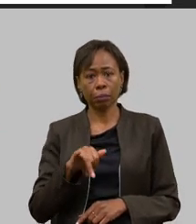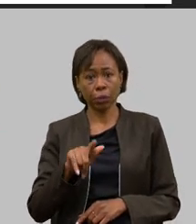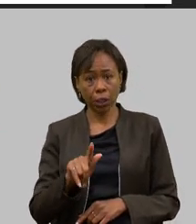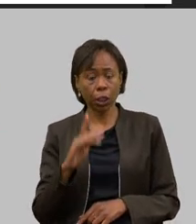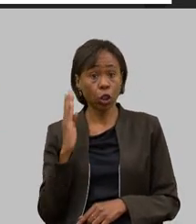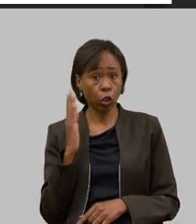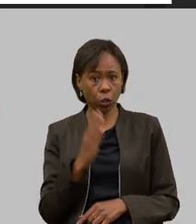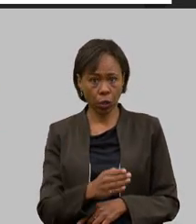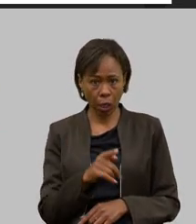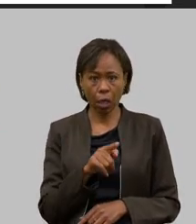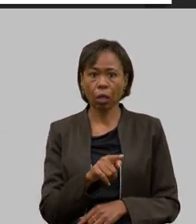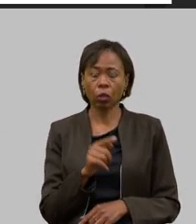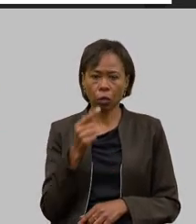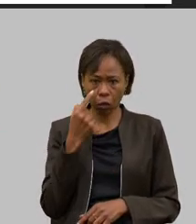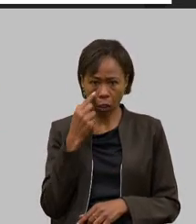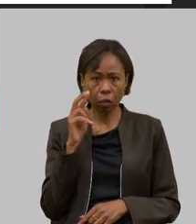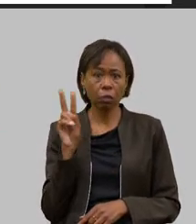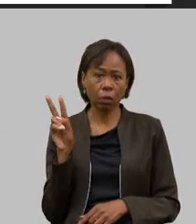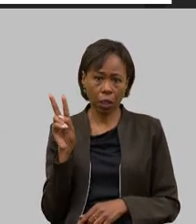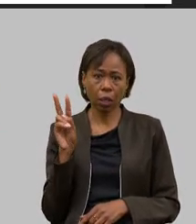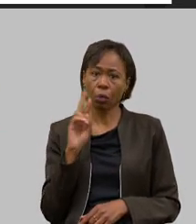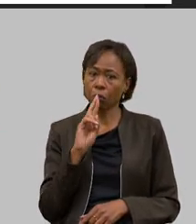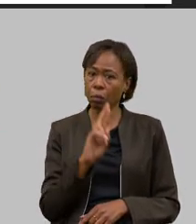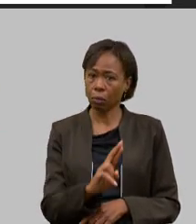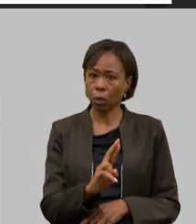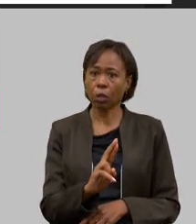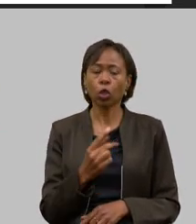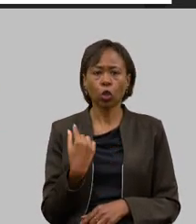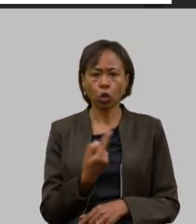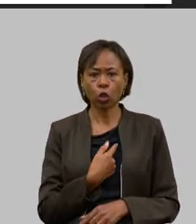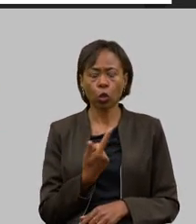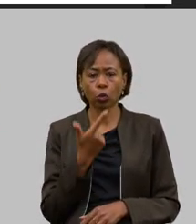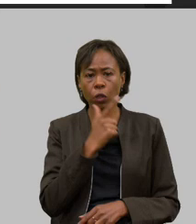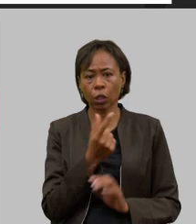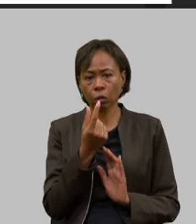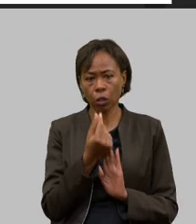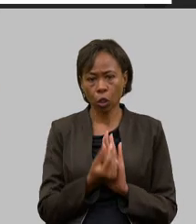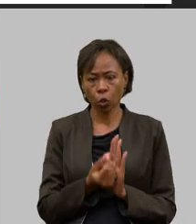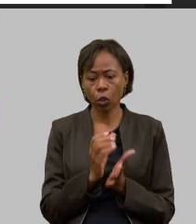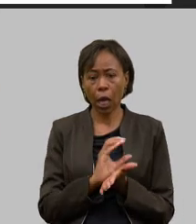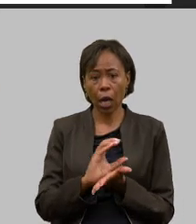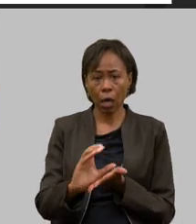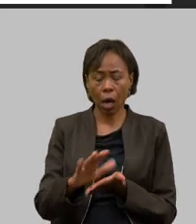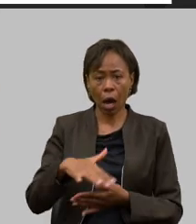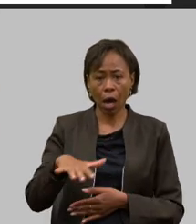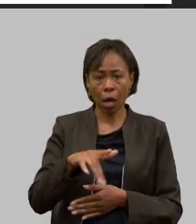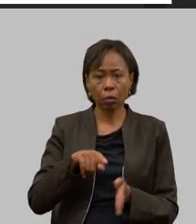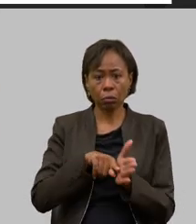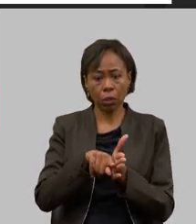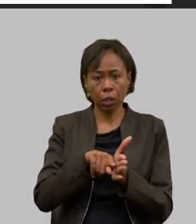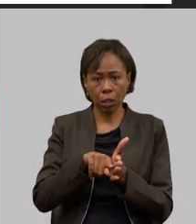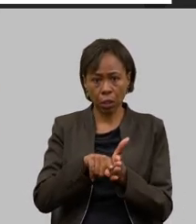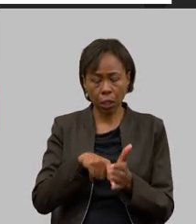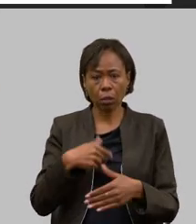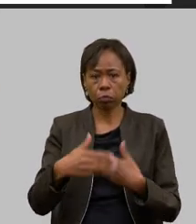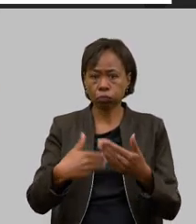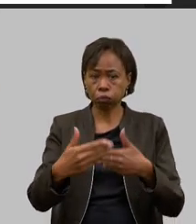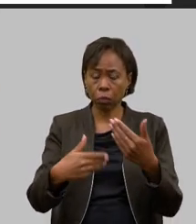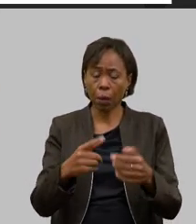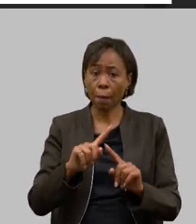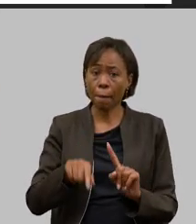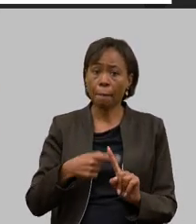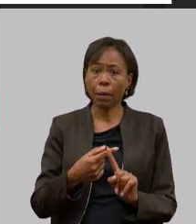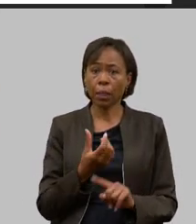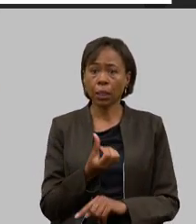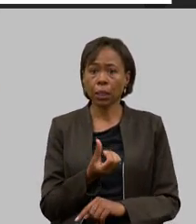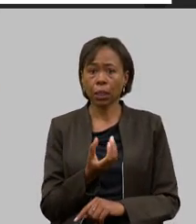vocês veem aqui se nós tivermos condição de aplicar esse recurso em pesquisa como vai ser aplicado agora em diante nós estamos contratando mais 60